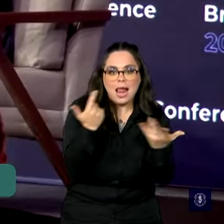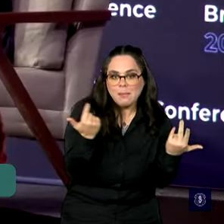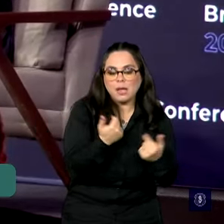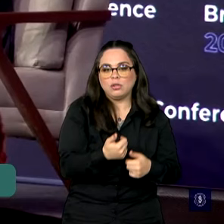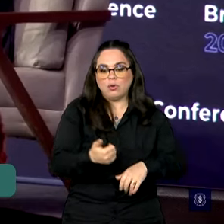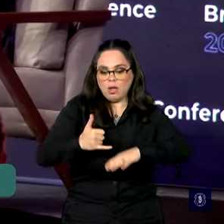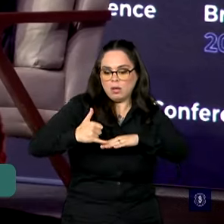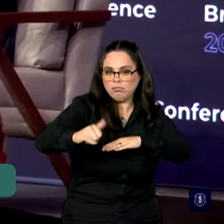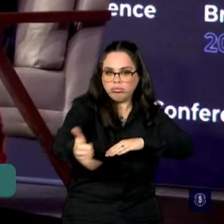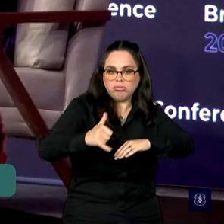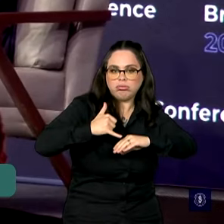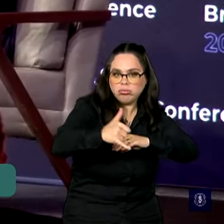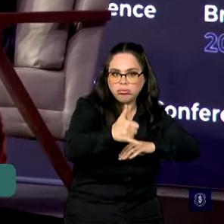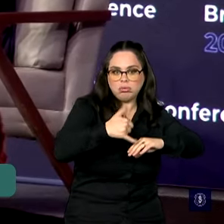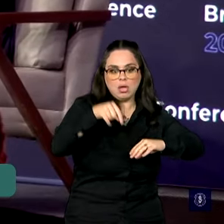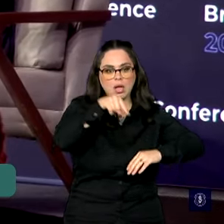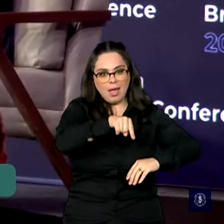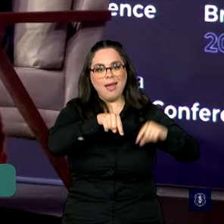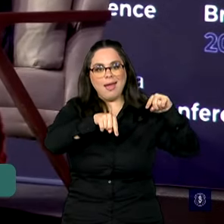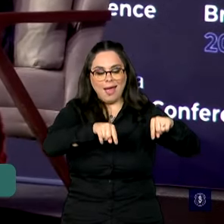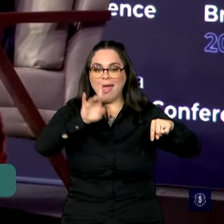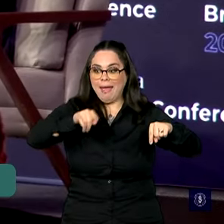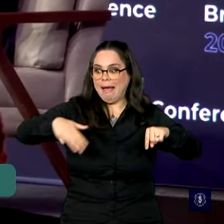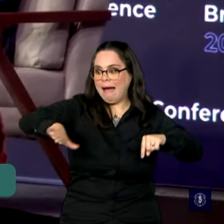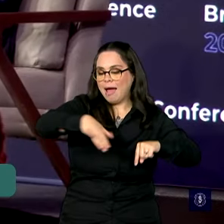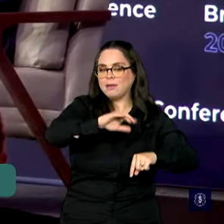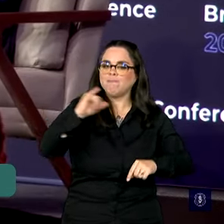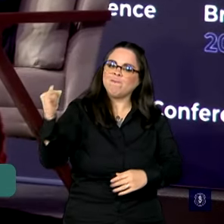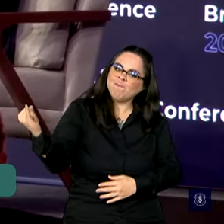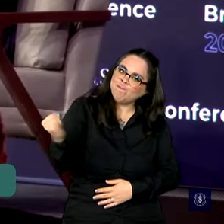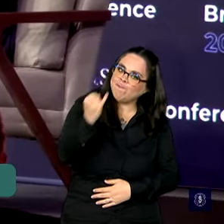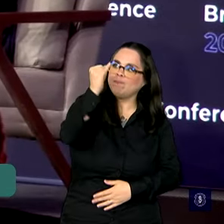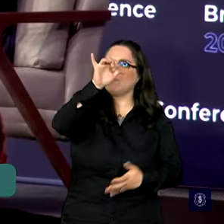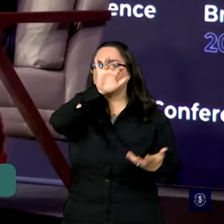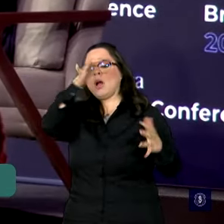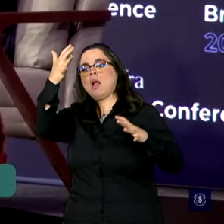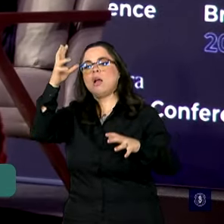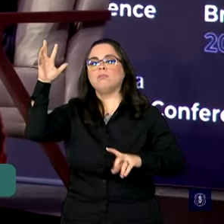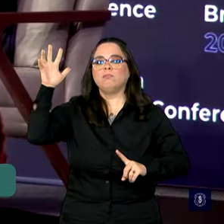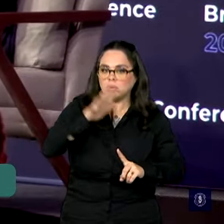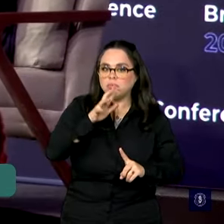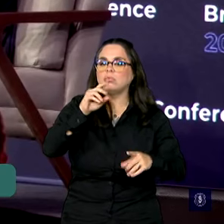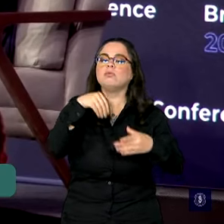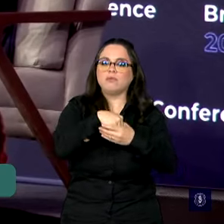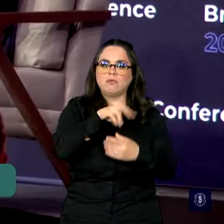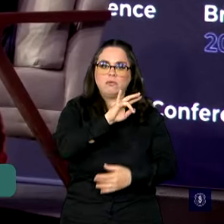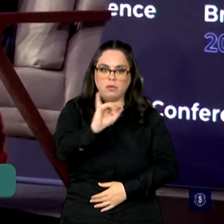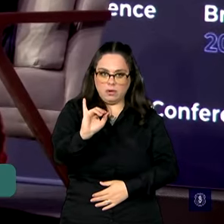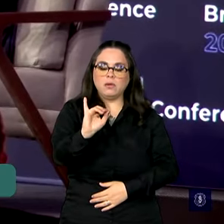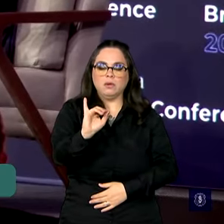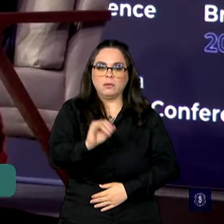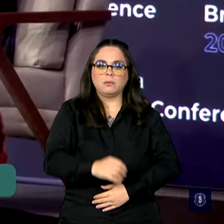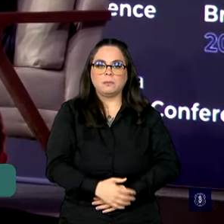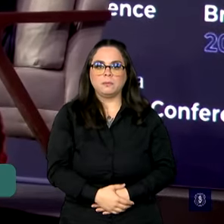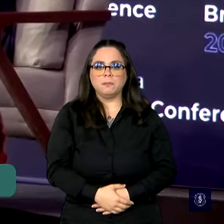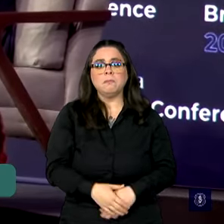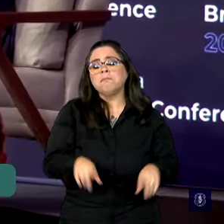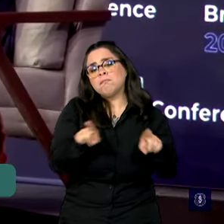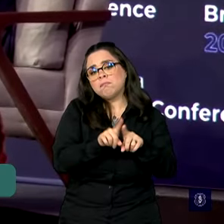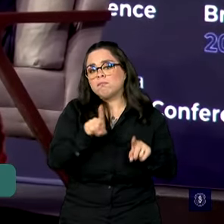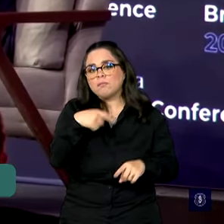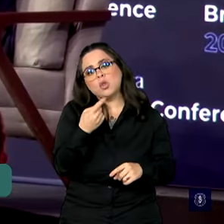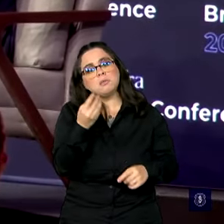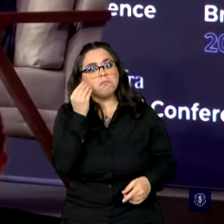são duas variáveis fundamentais que podem ser afetadas pela mudança climática. Mas nós estamos